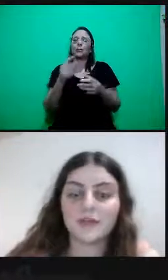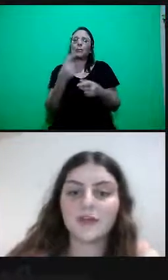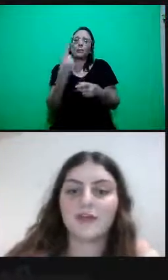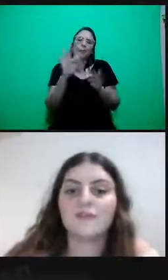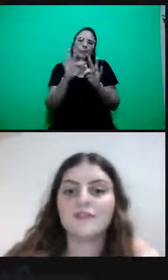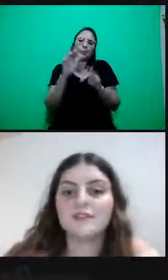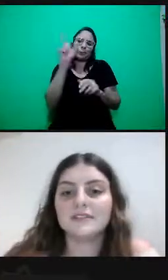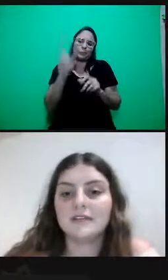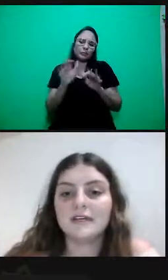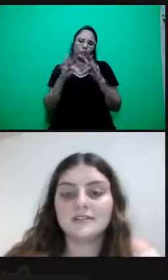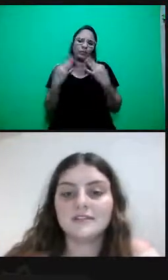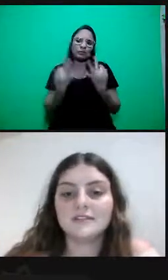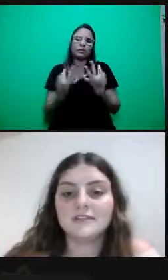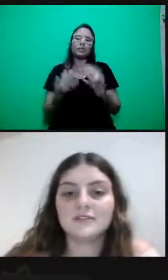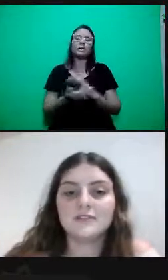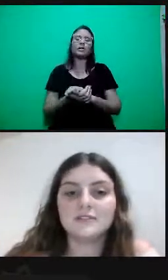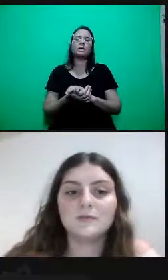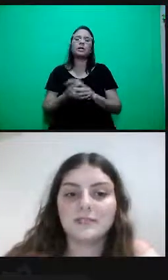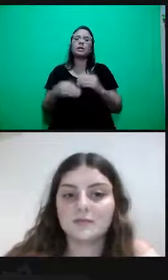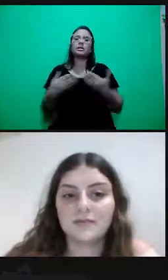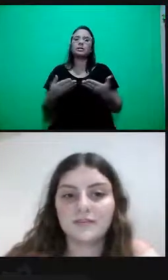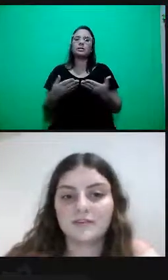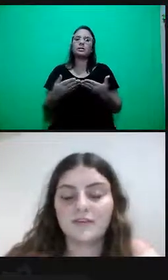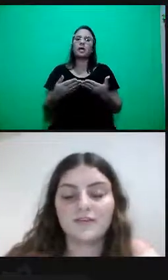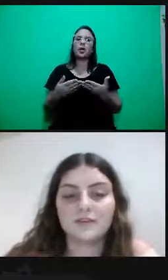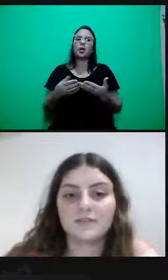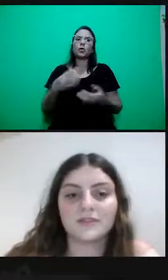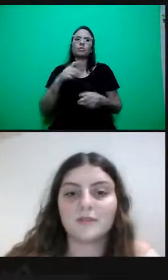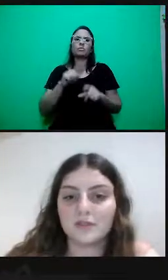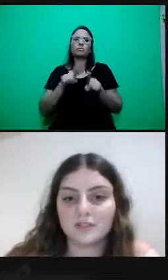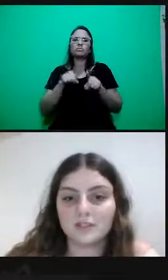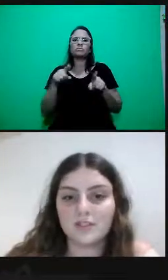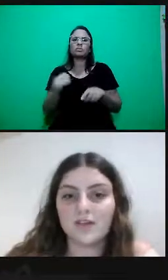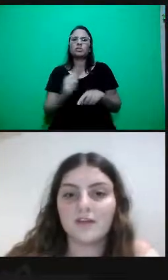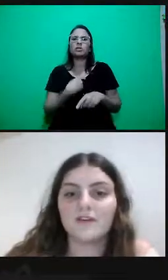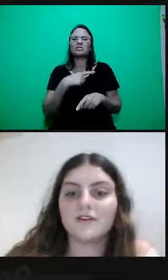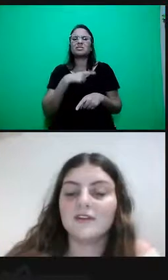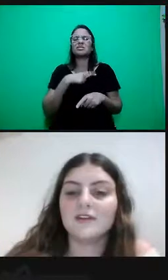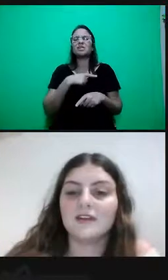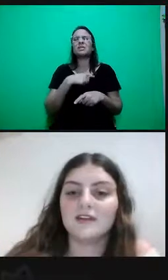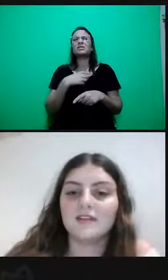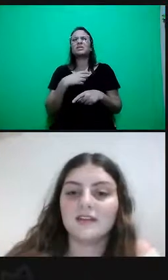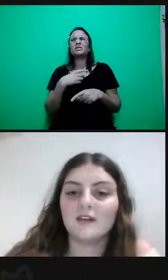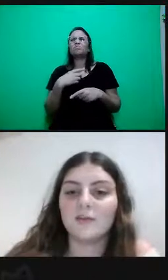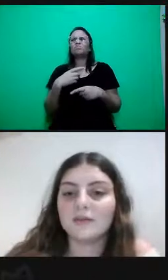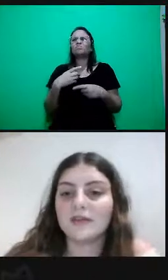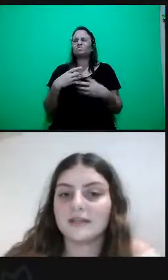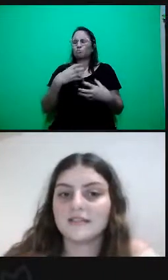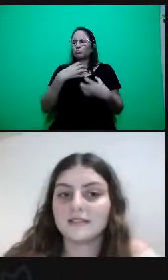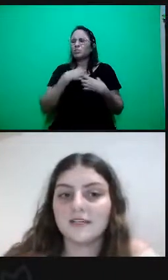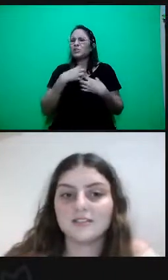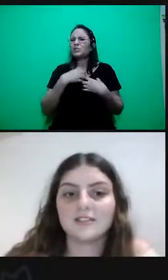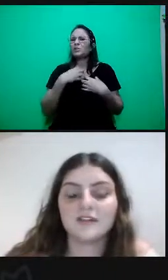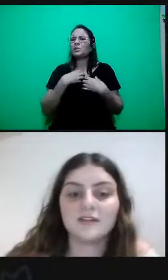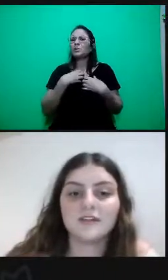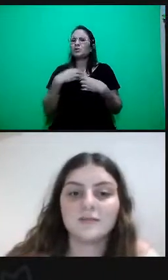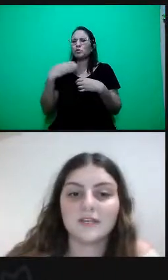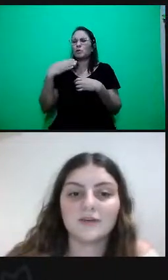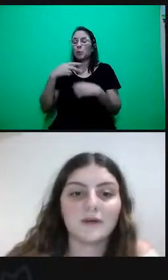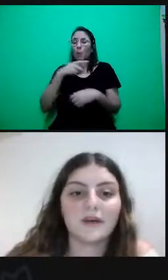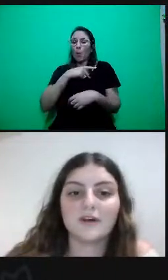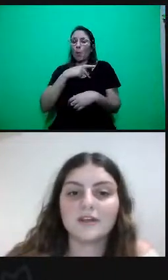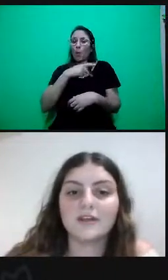perceber, vivencia a sensação de desprezo pela vida em forma de deboche, vinda de quem deveria comandar estratégias de